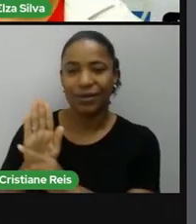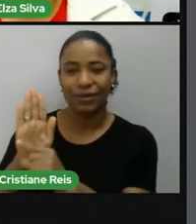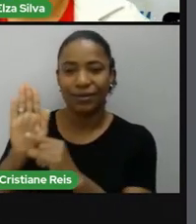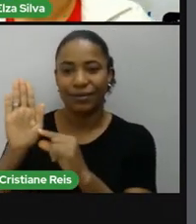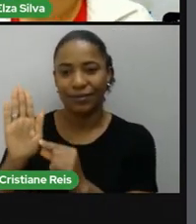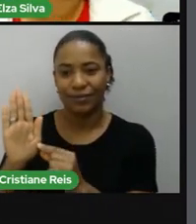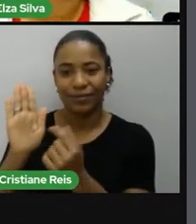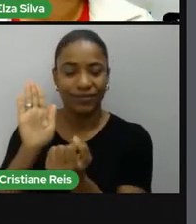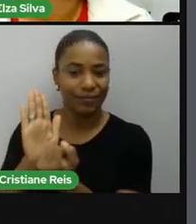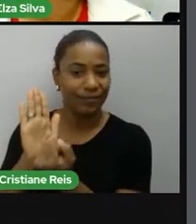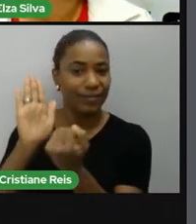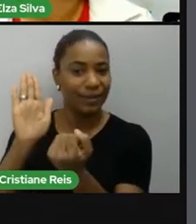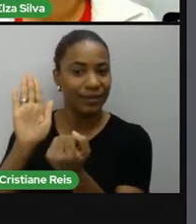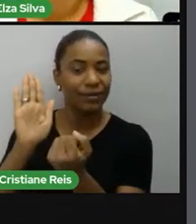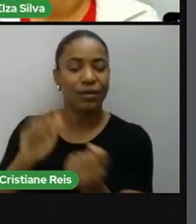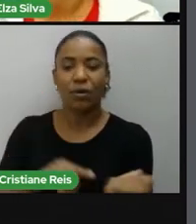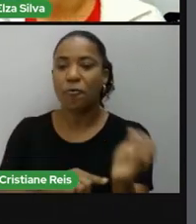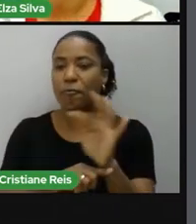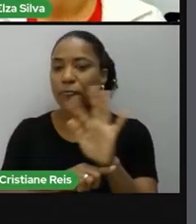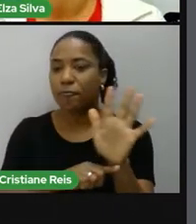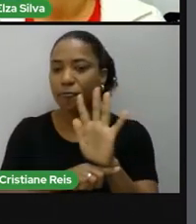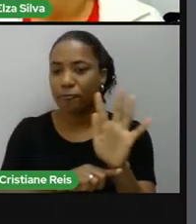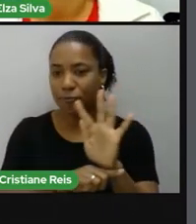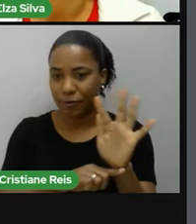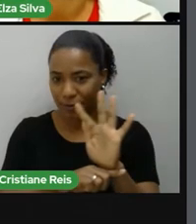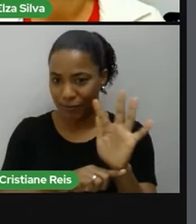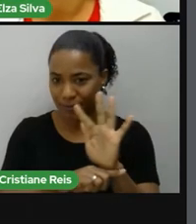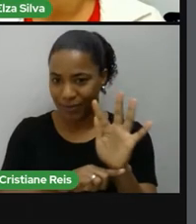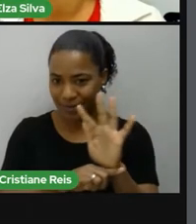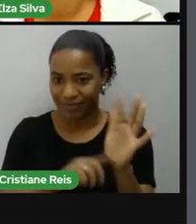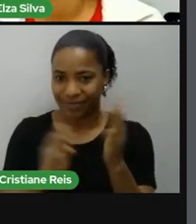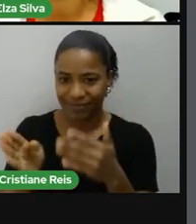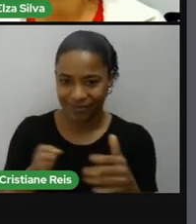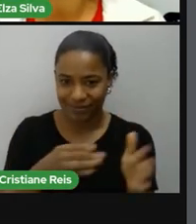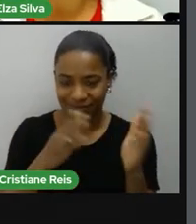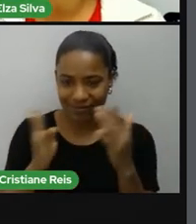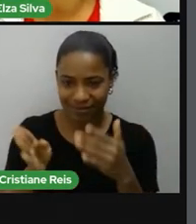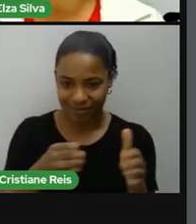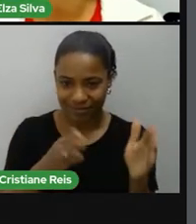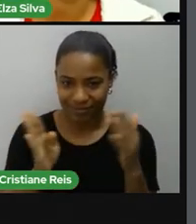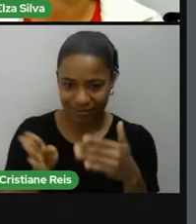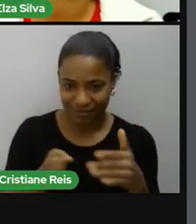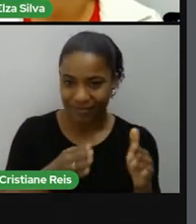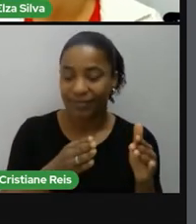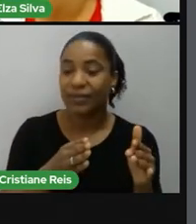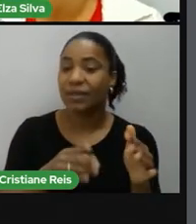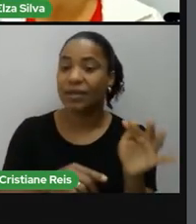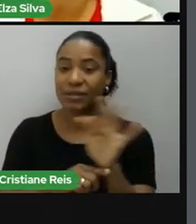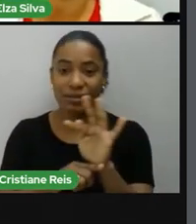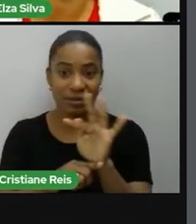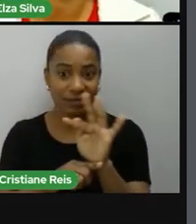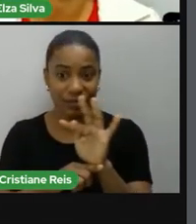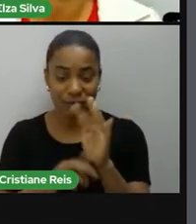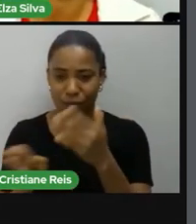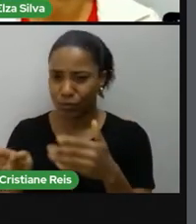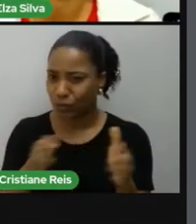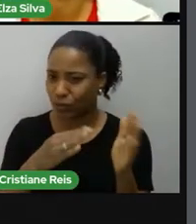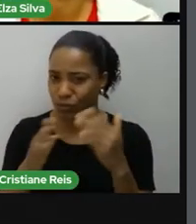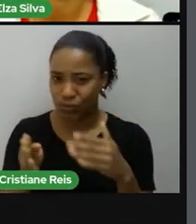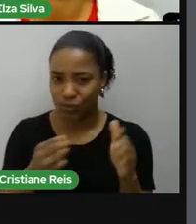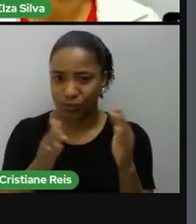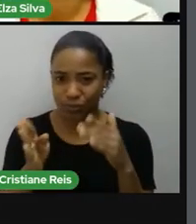trata de um filme. Esse filme, ele foi muito elogiado pela crítica.